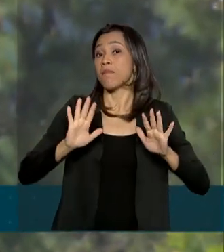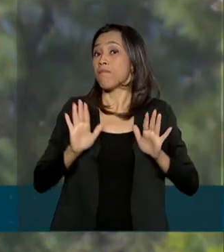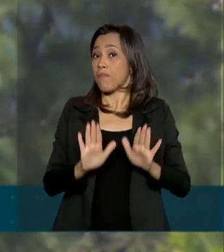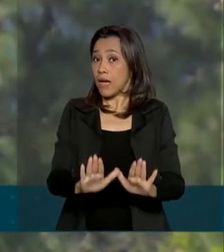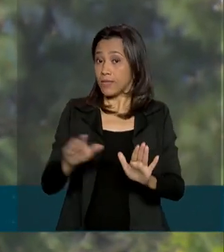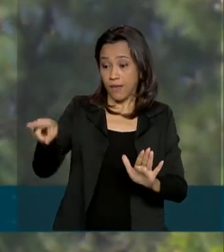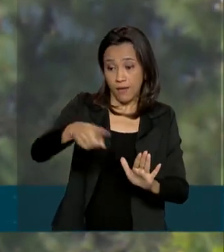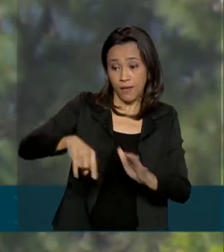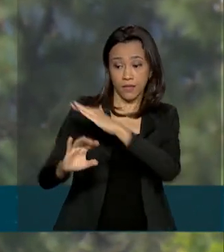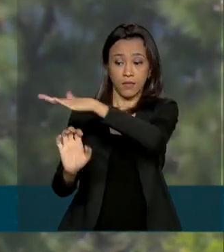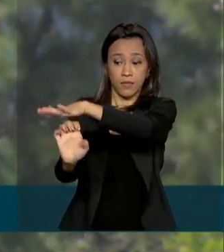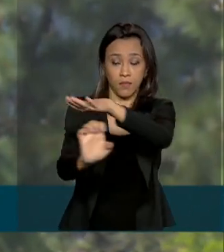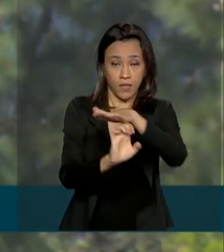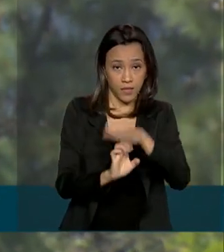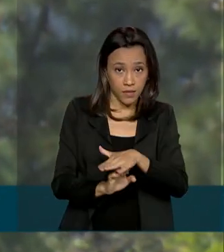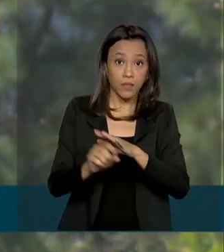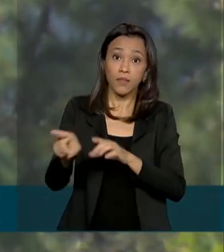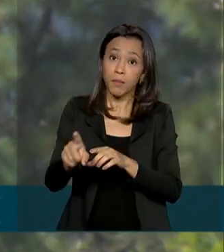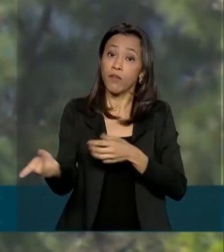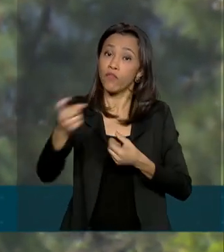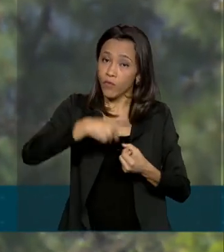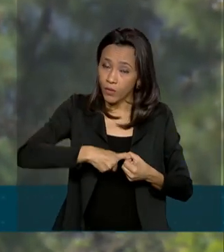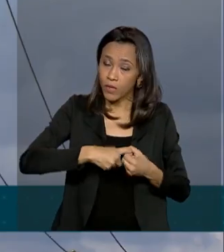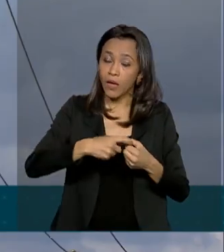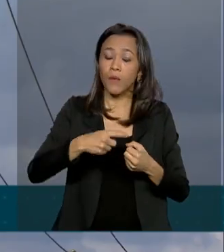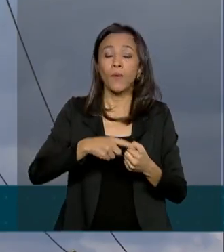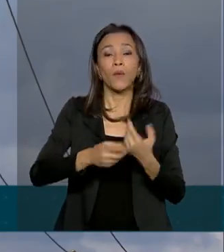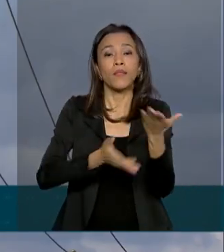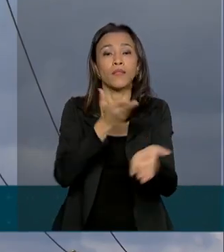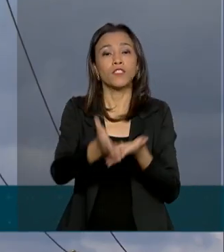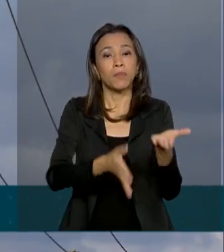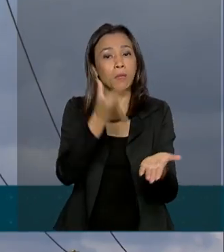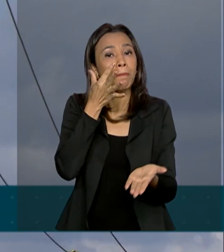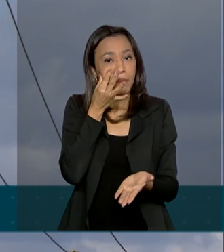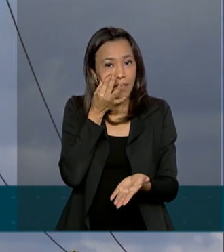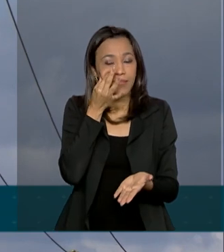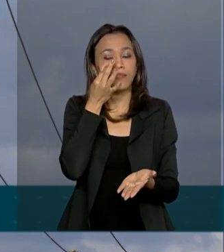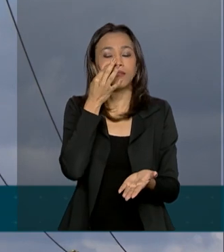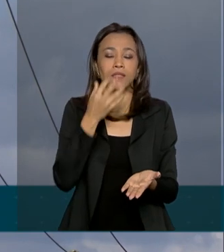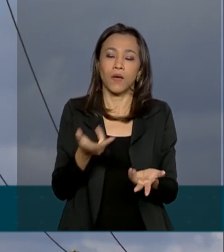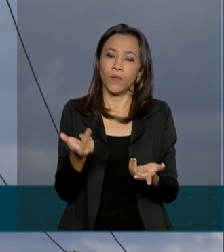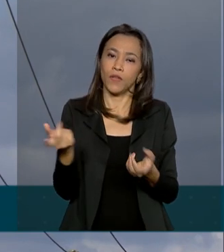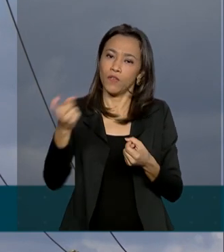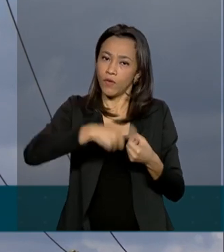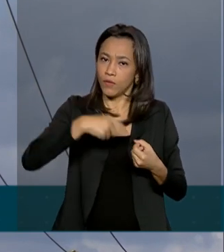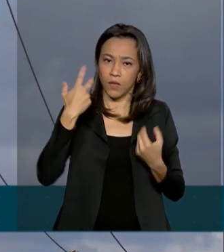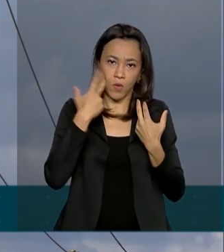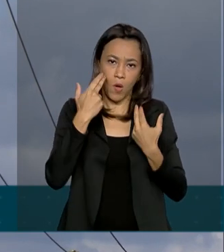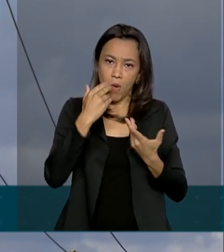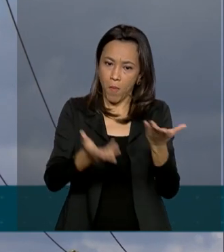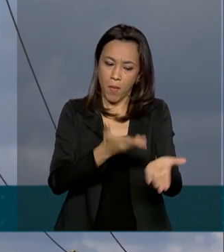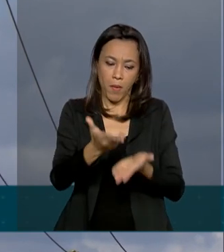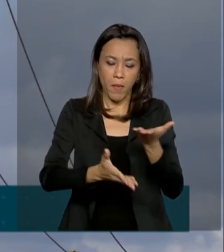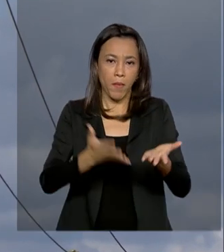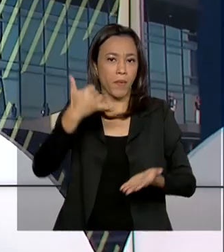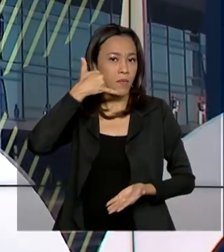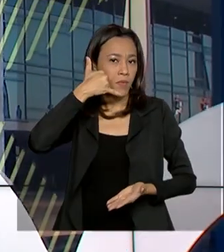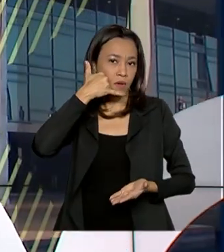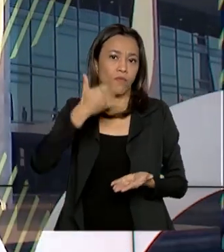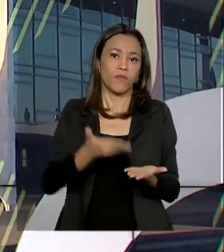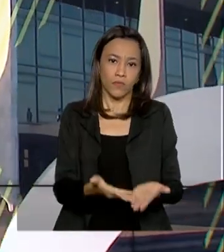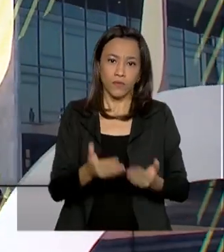distribuidoras terão de retomar o atendimento presencial e normalizar o atendimento ao consumidor por telefone.